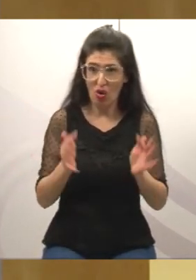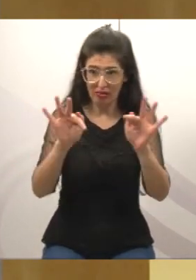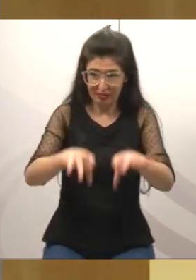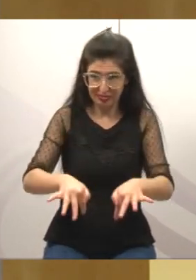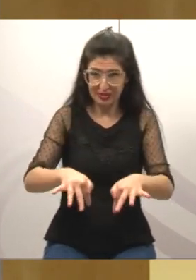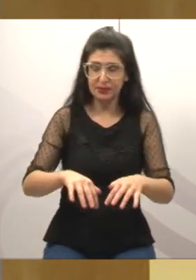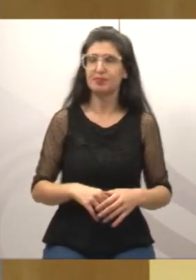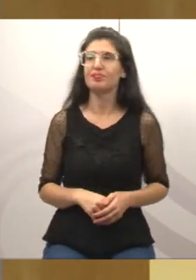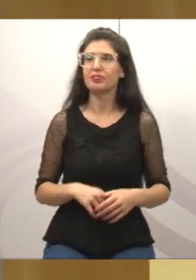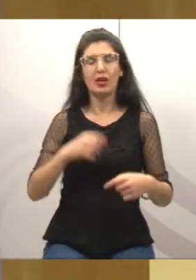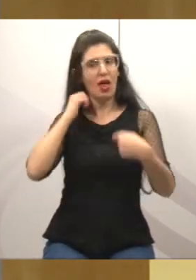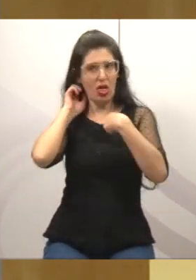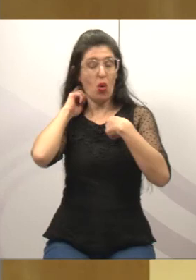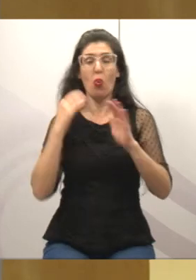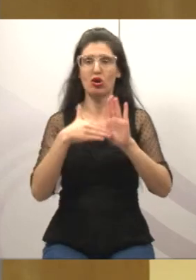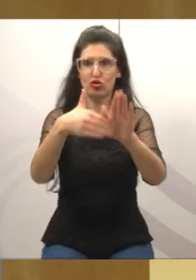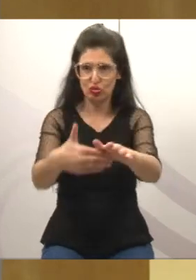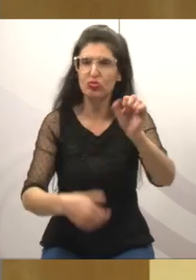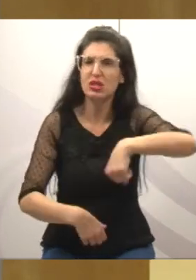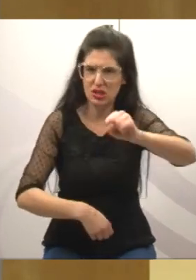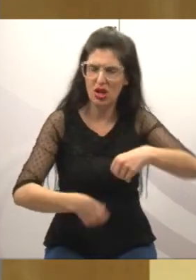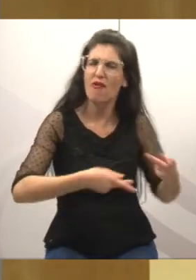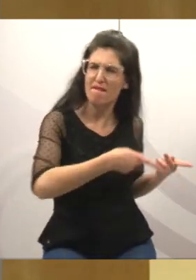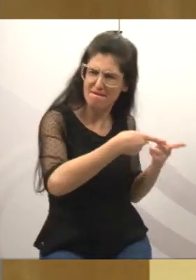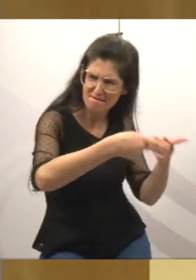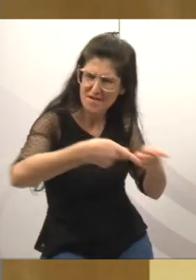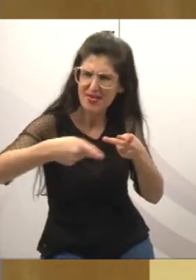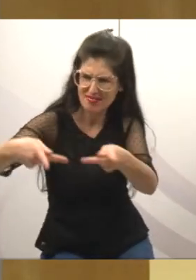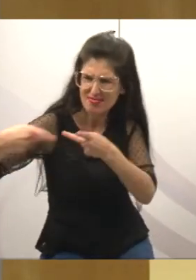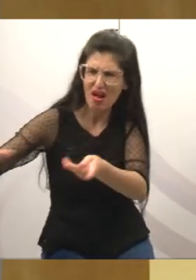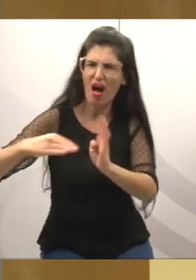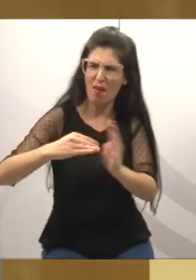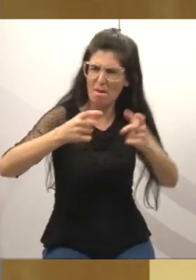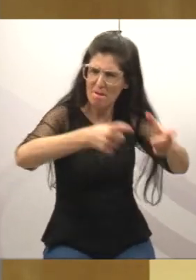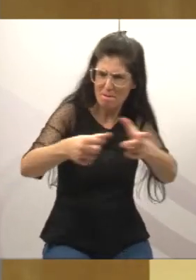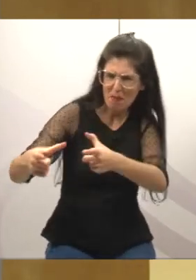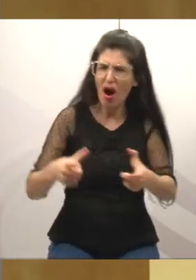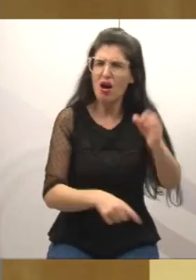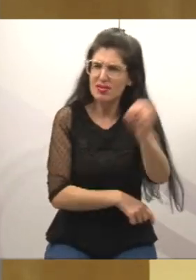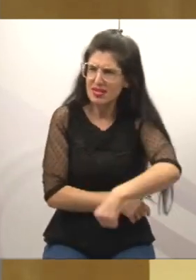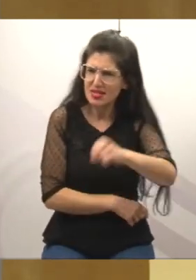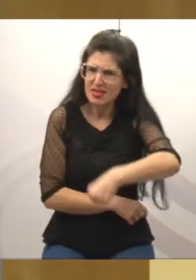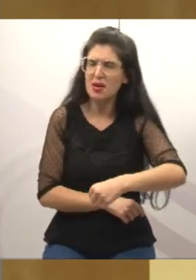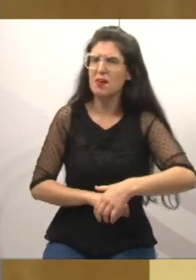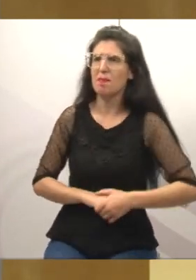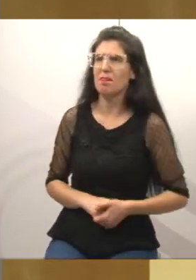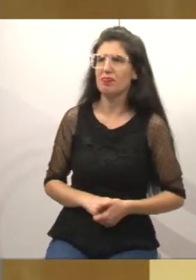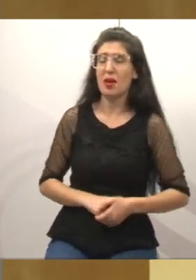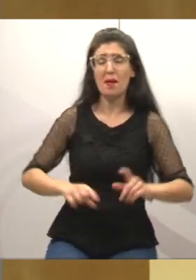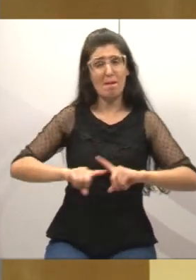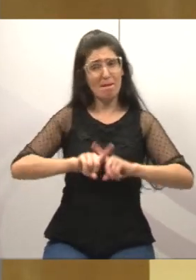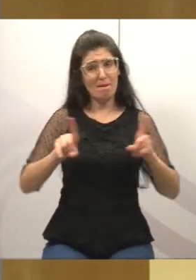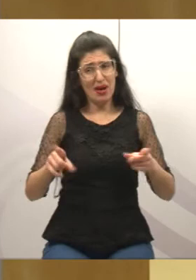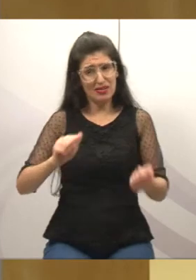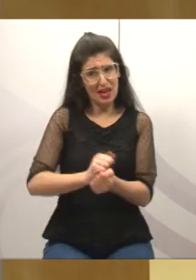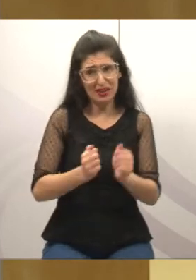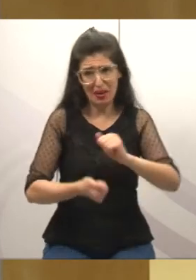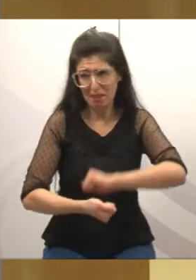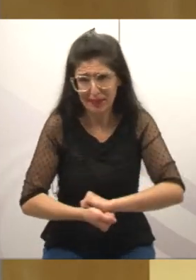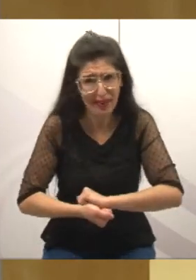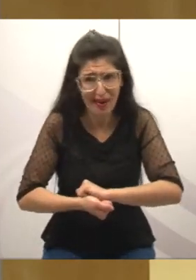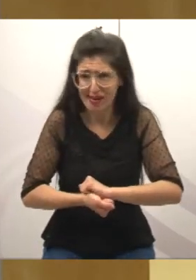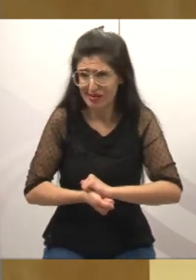disposição, eu tenho visitado os bairros, tenho visitado as comunidades, evidentemente com essa nova realidade, usando